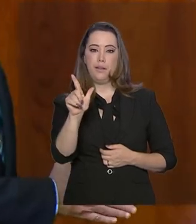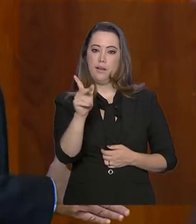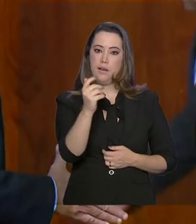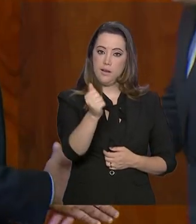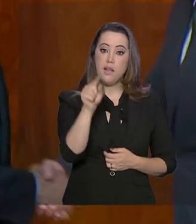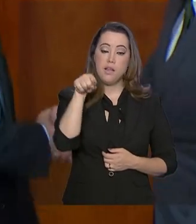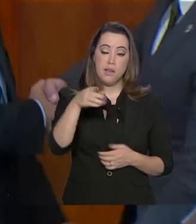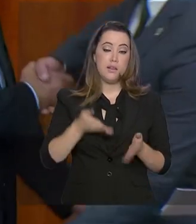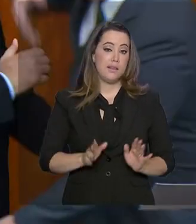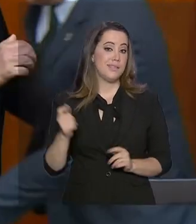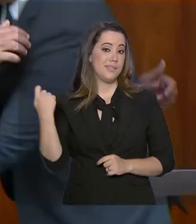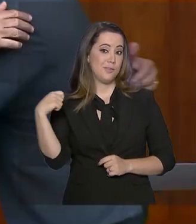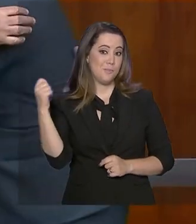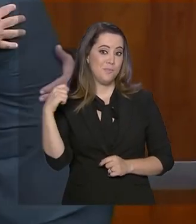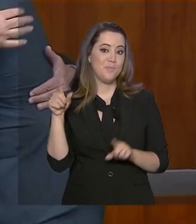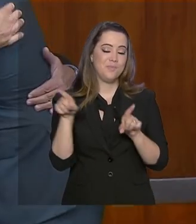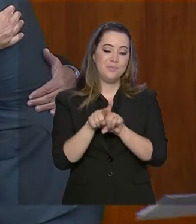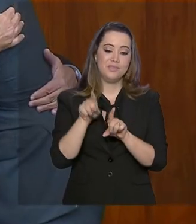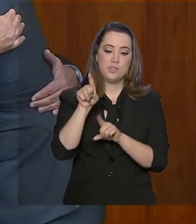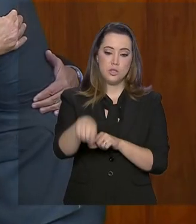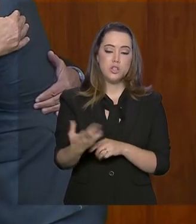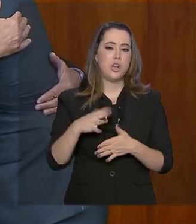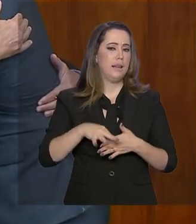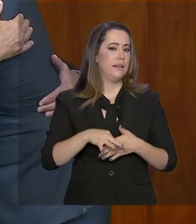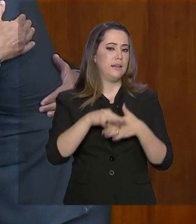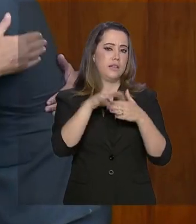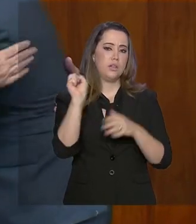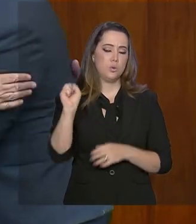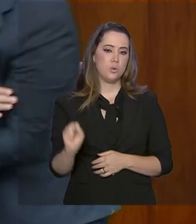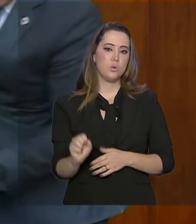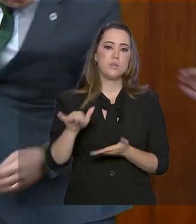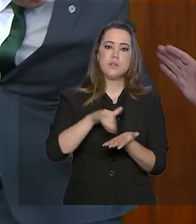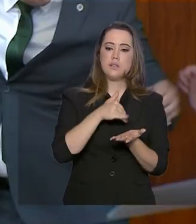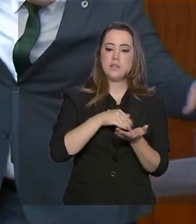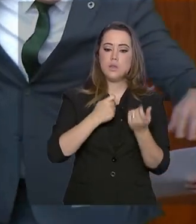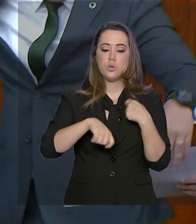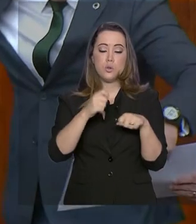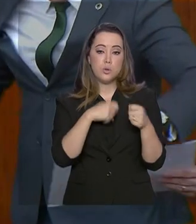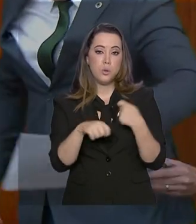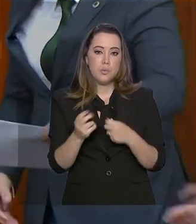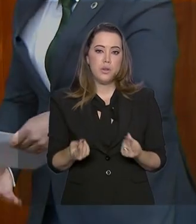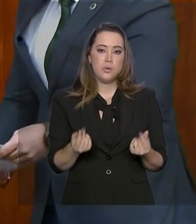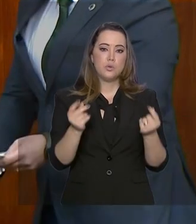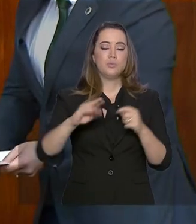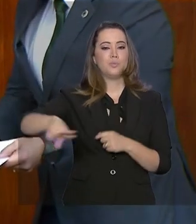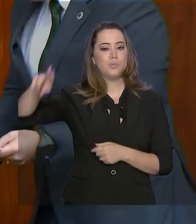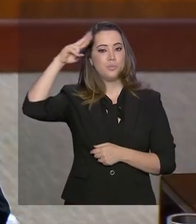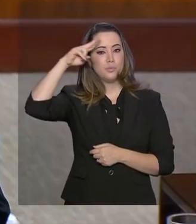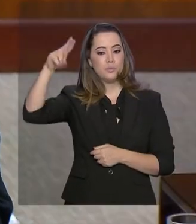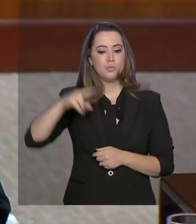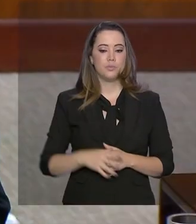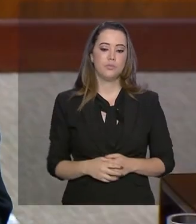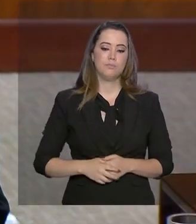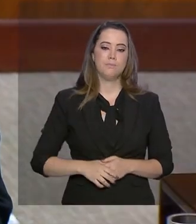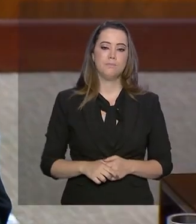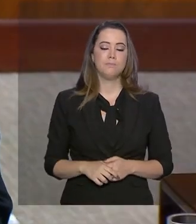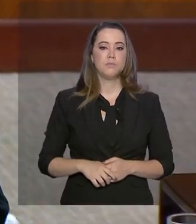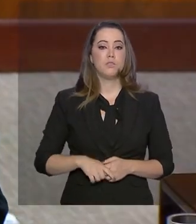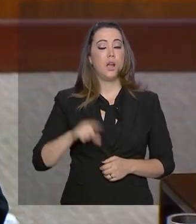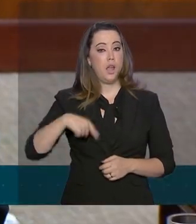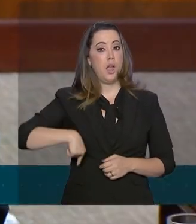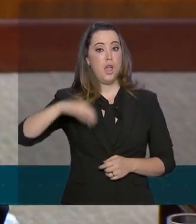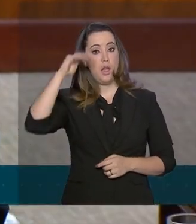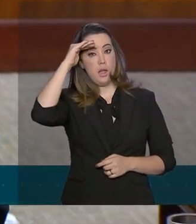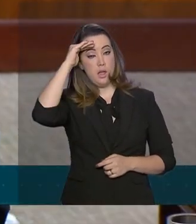Mourão já ocupou cargos como de comandante militar do Sul e secretário de Economia e Finanças do Exército. É uma honraria